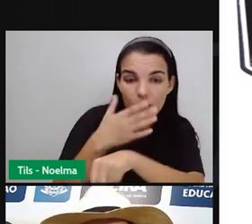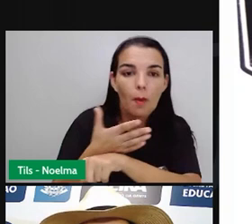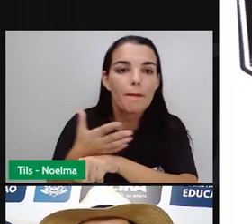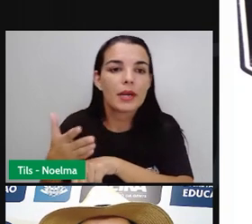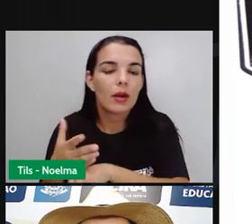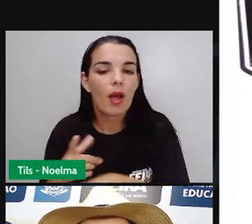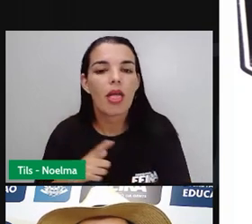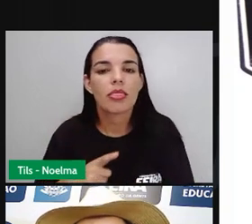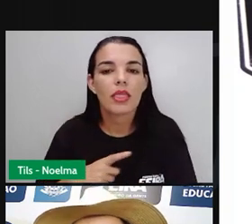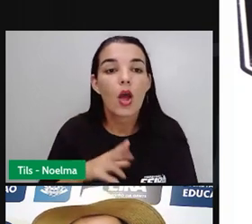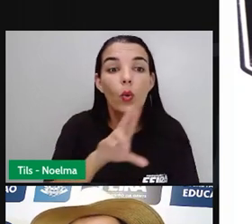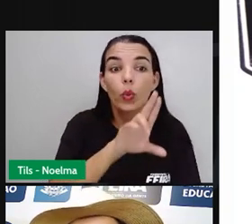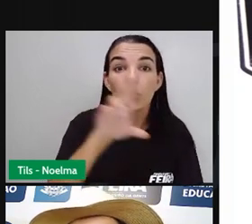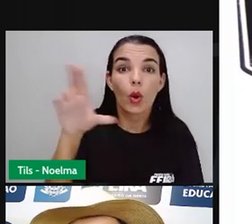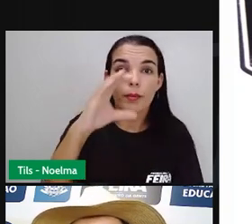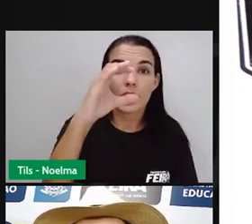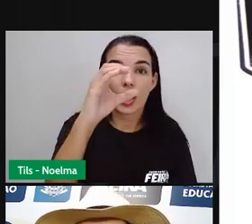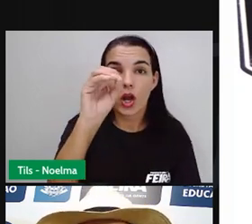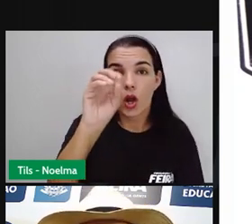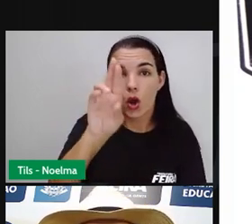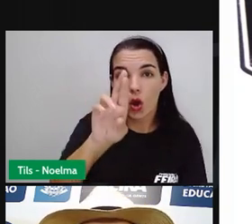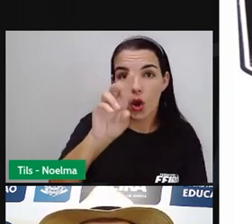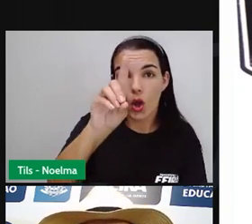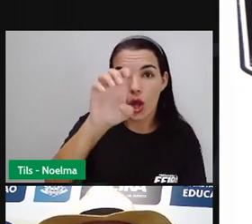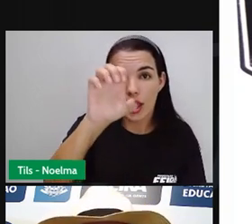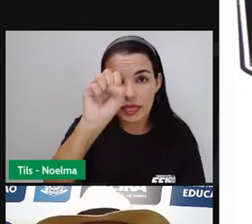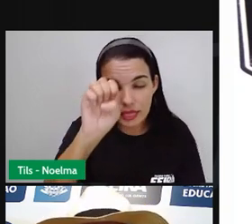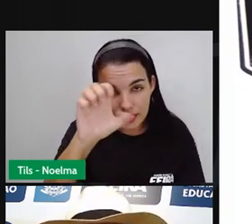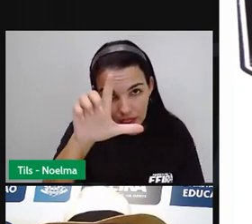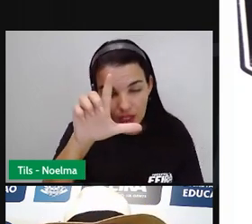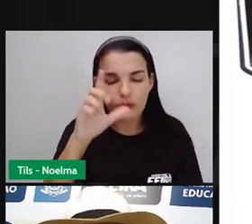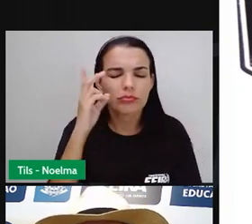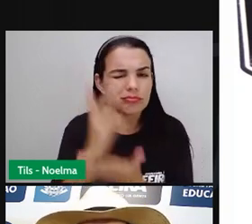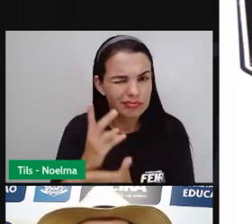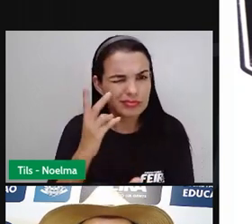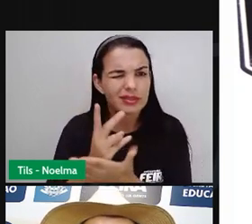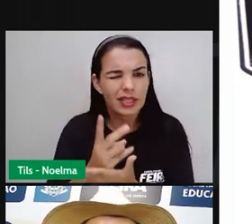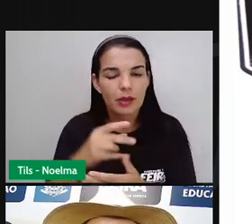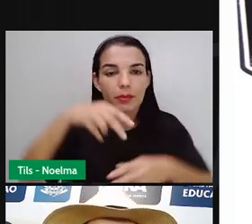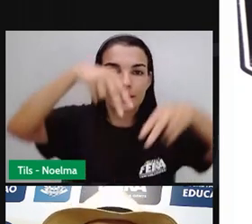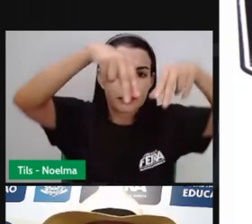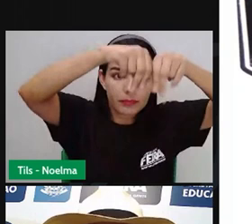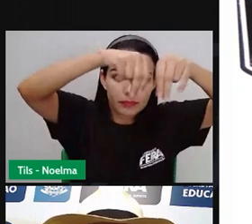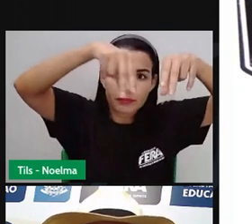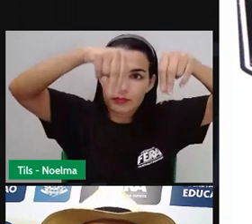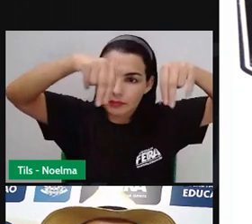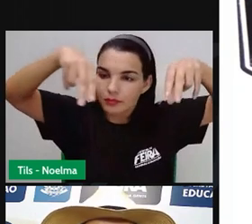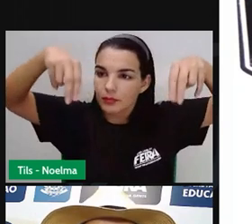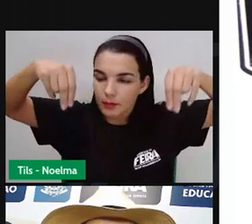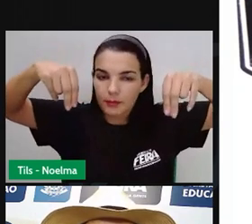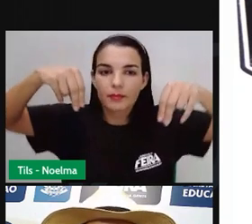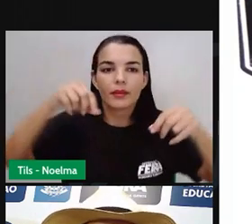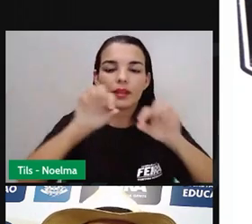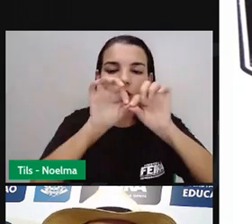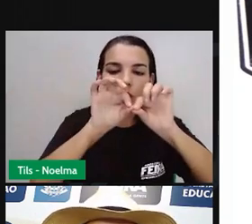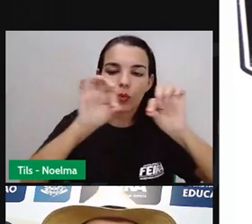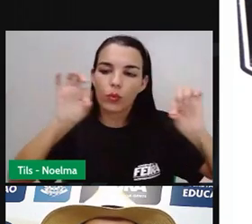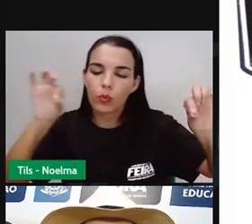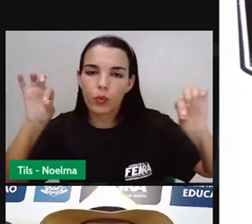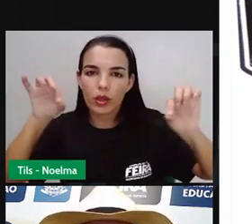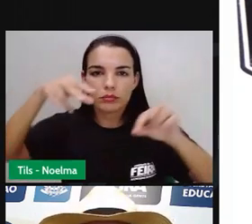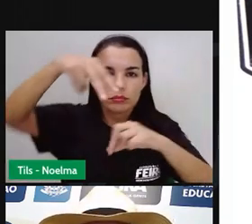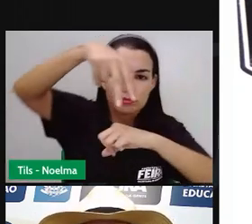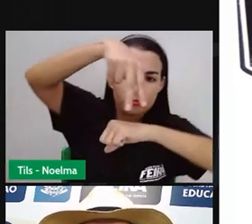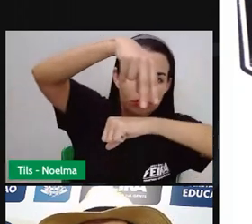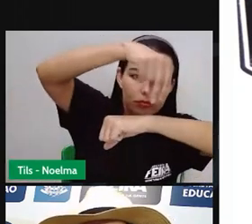este nome porque era e ainda é exposto ao povo amarrados em cordões. Estes são estendidos